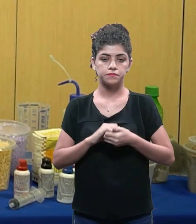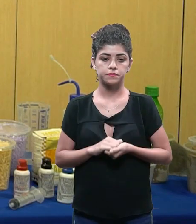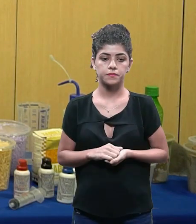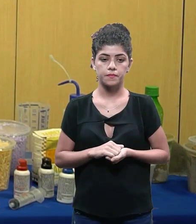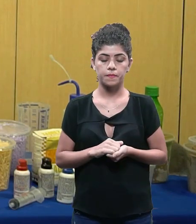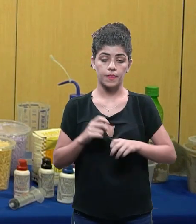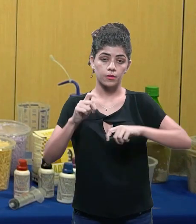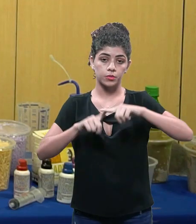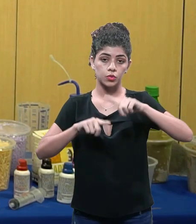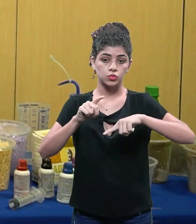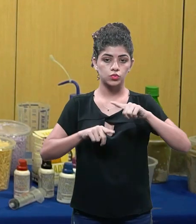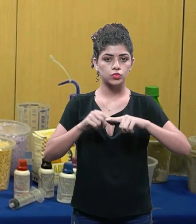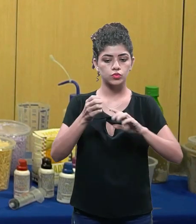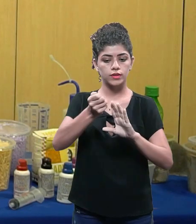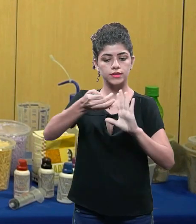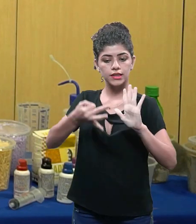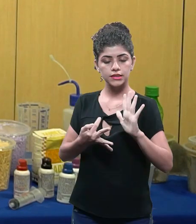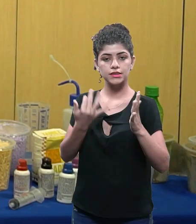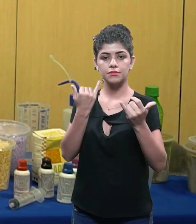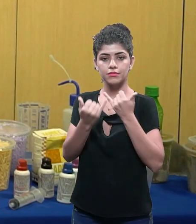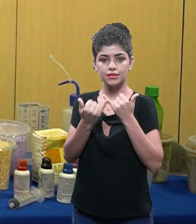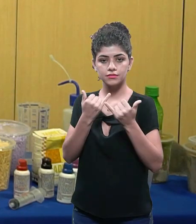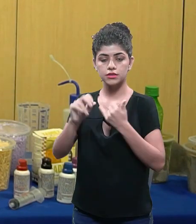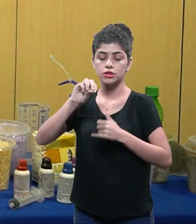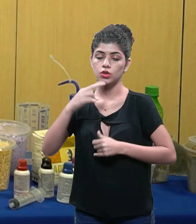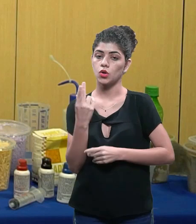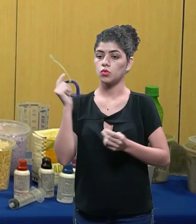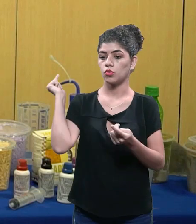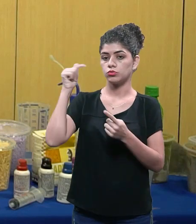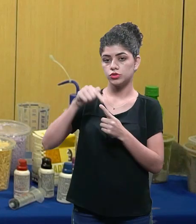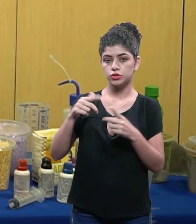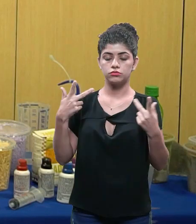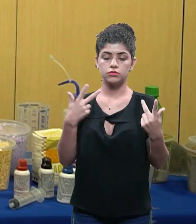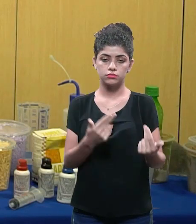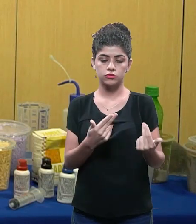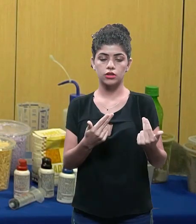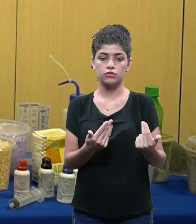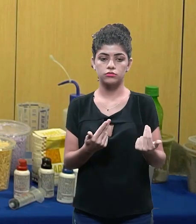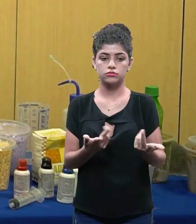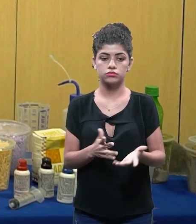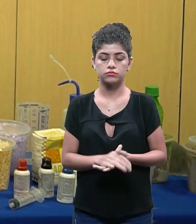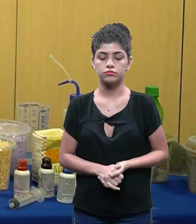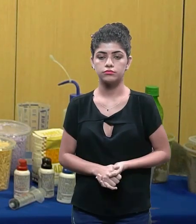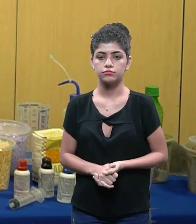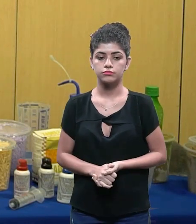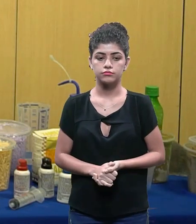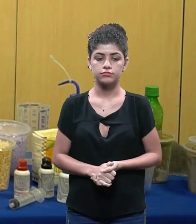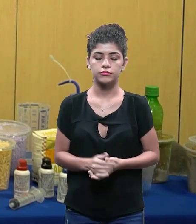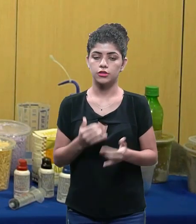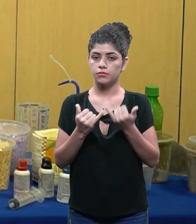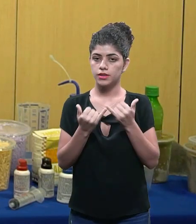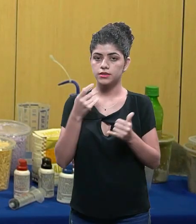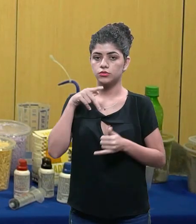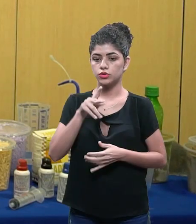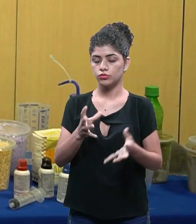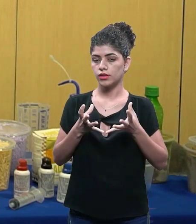similares? É você pegar produtos com essas características, ou com a função, ou com a entrega de produtos